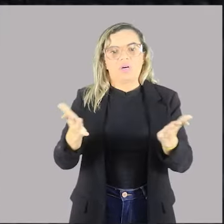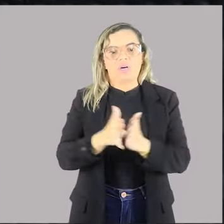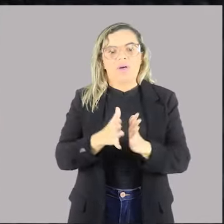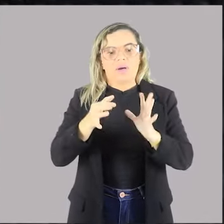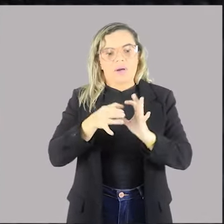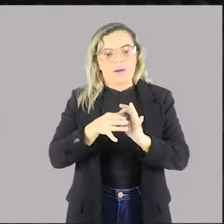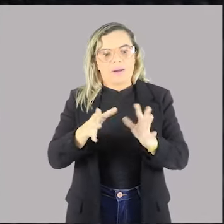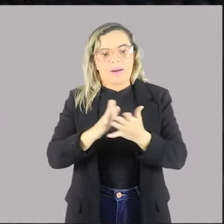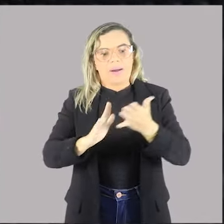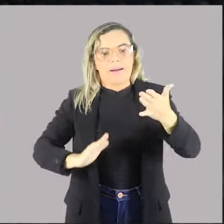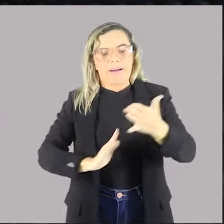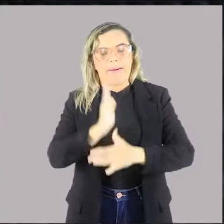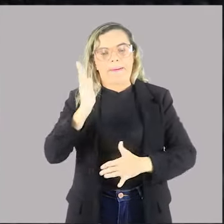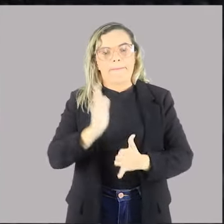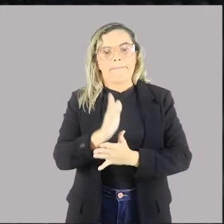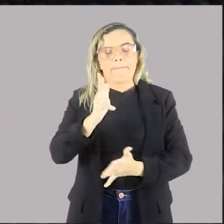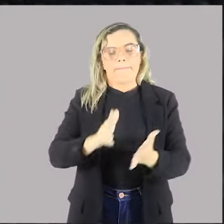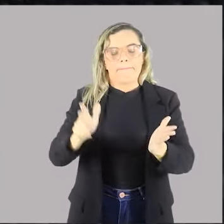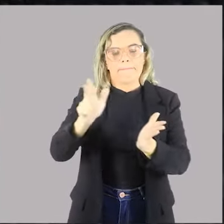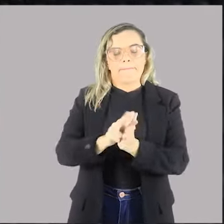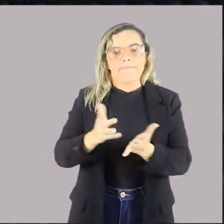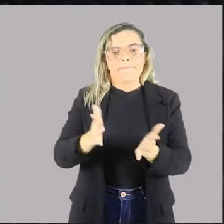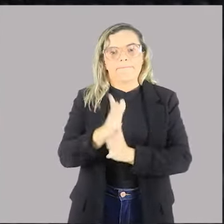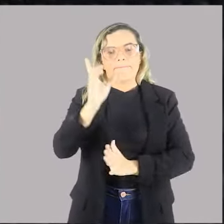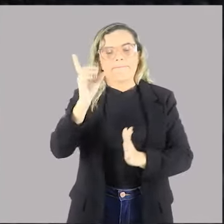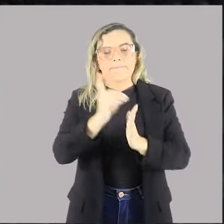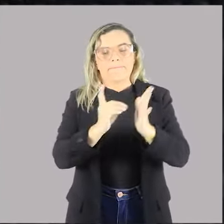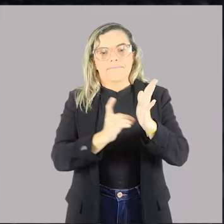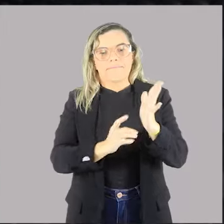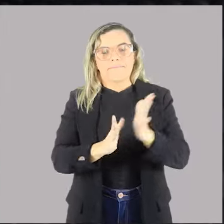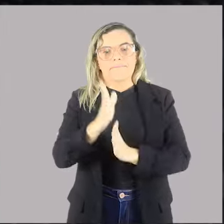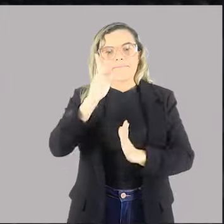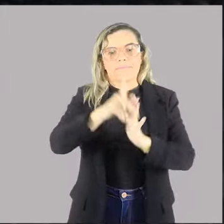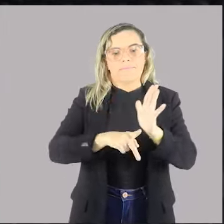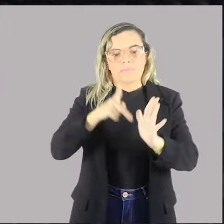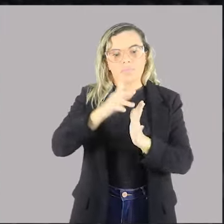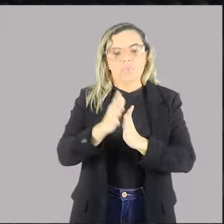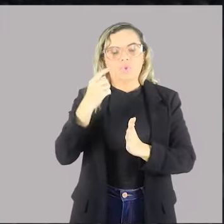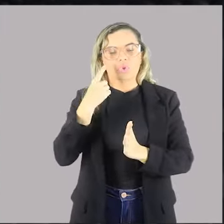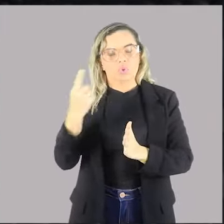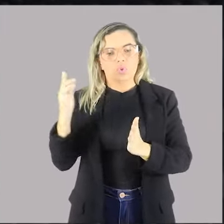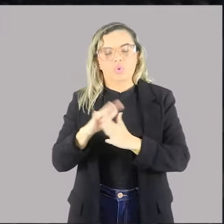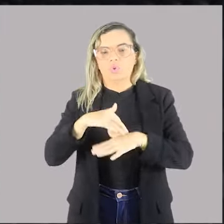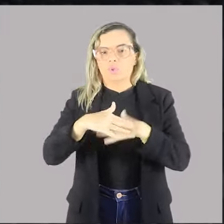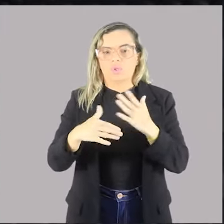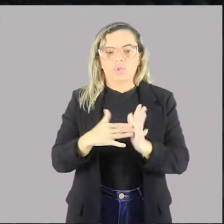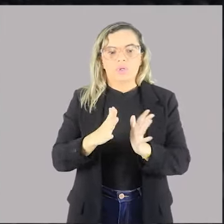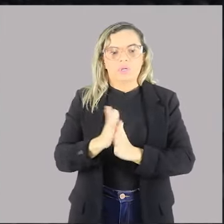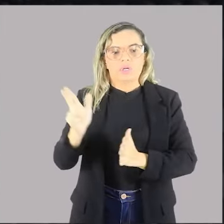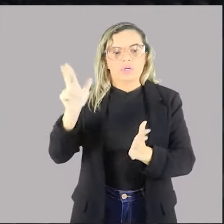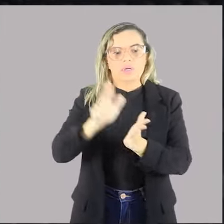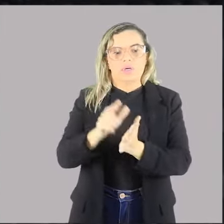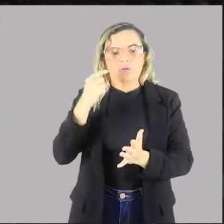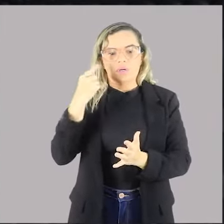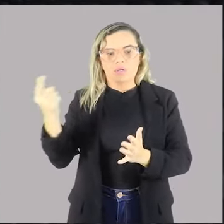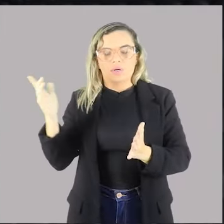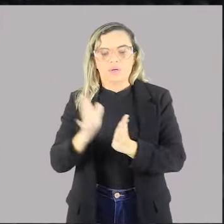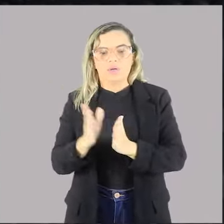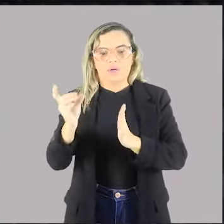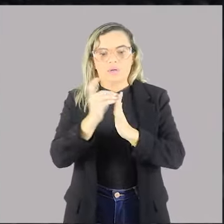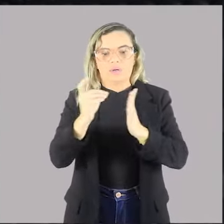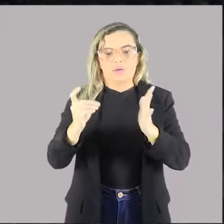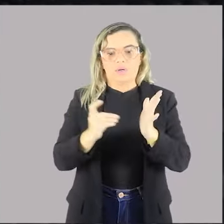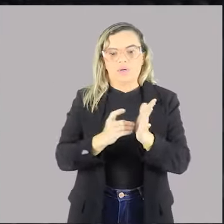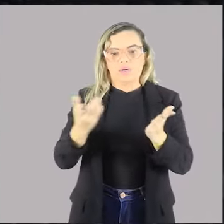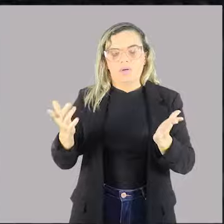regulamentos. Decretos, portarias são regulamentos, perfeito? O regulamento e o decreto, como eu já